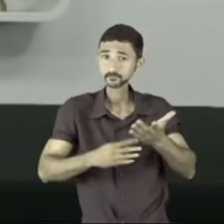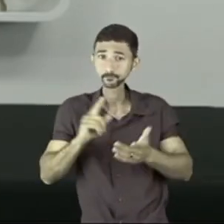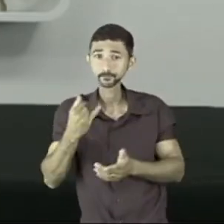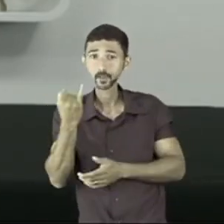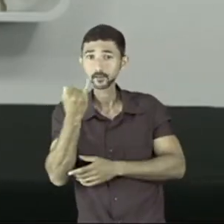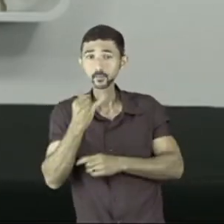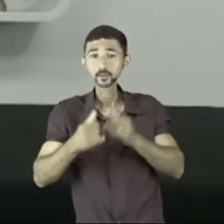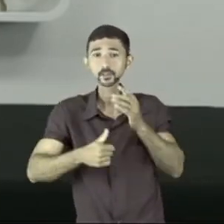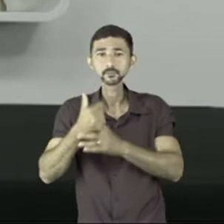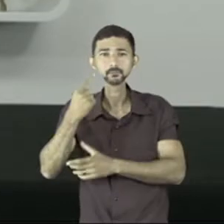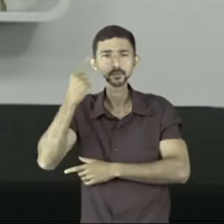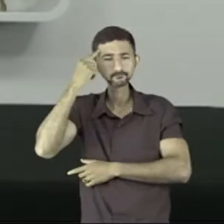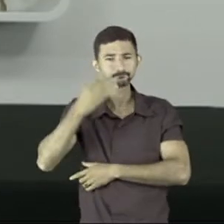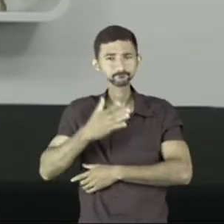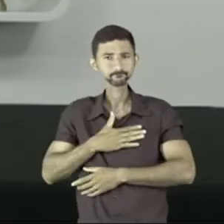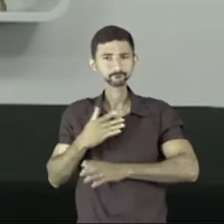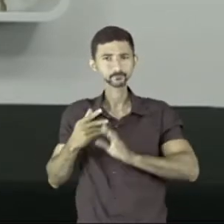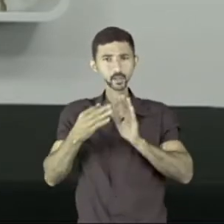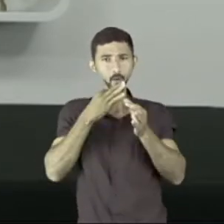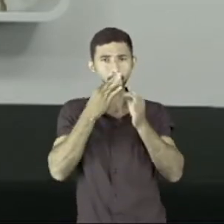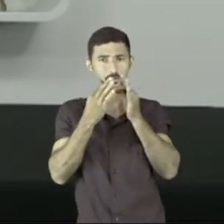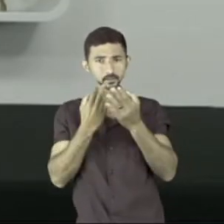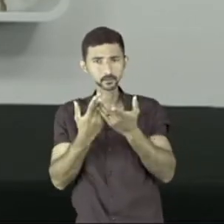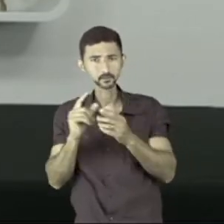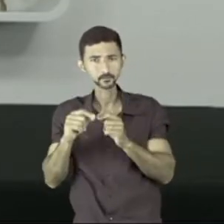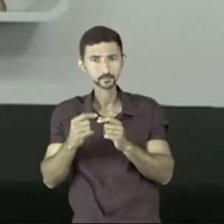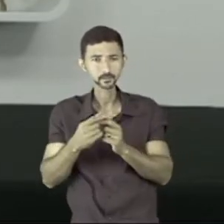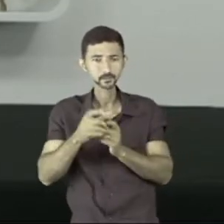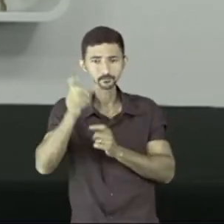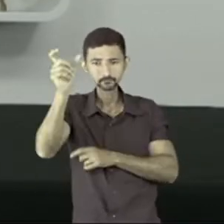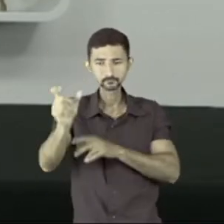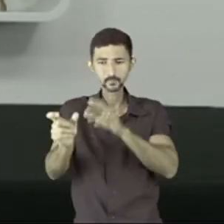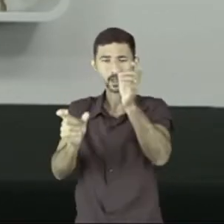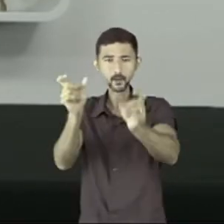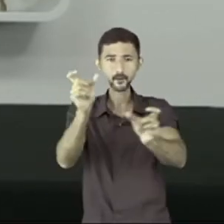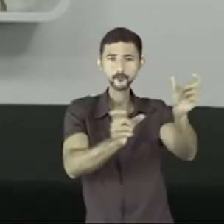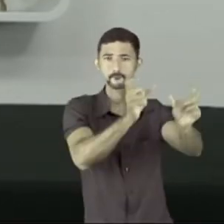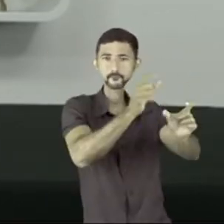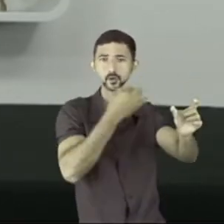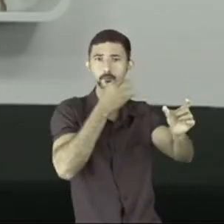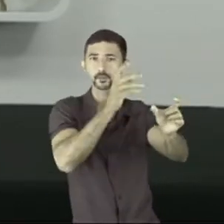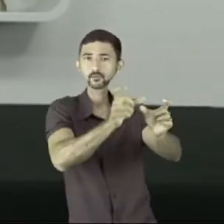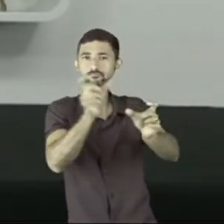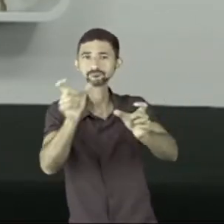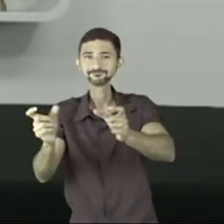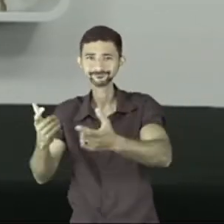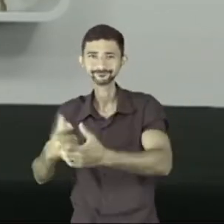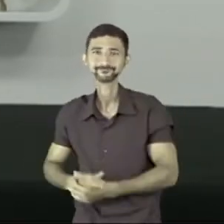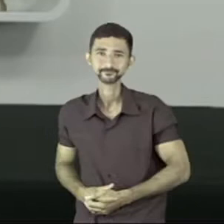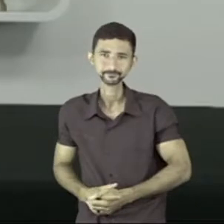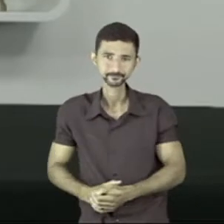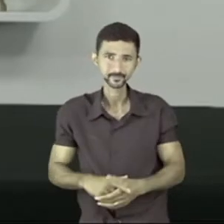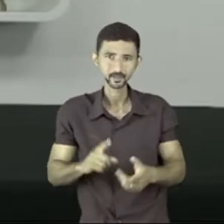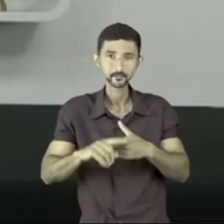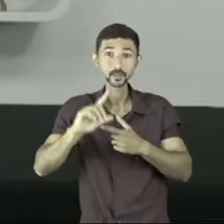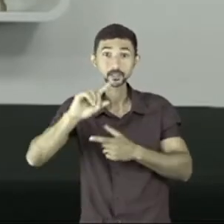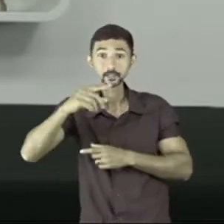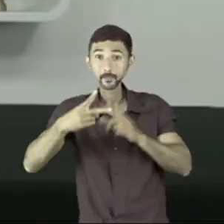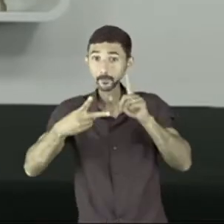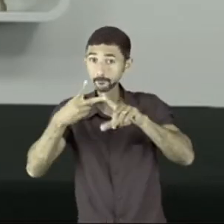primeiro, que para você formar a sua opinião, você saiba da opinião de outras pessoas. Segundo, que quando você for